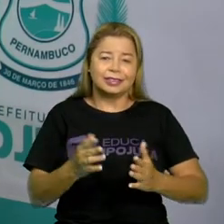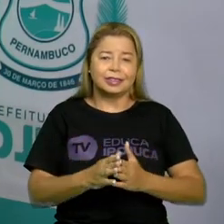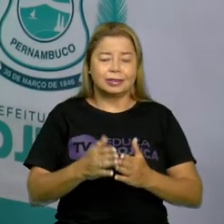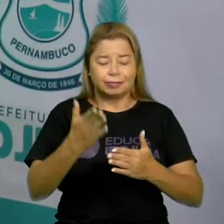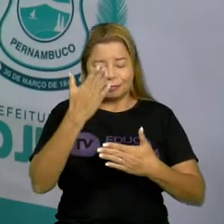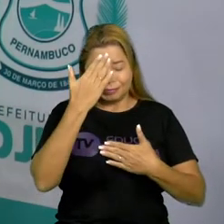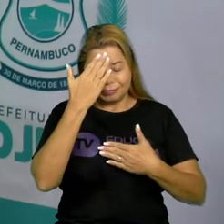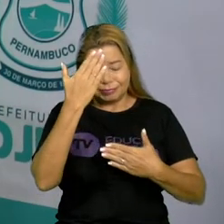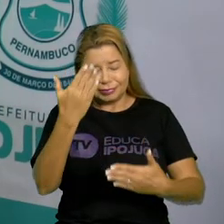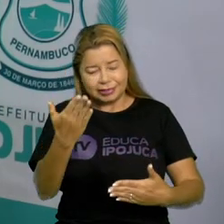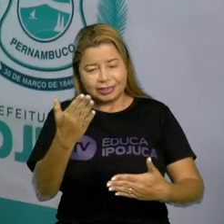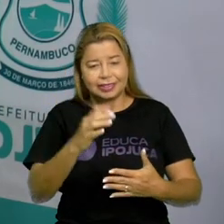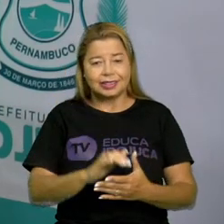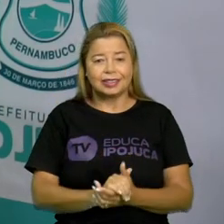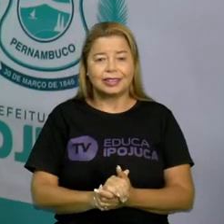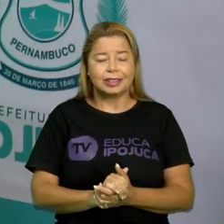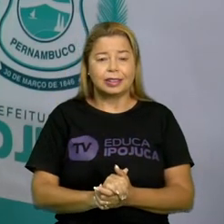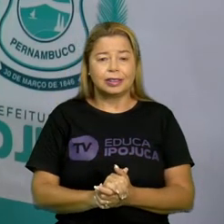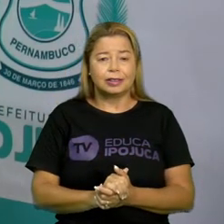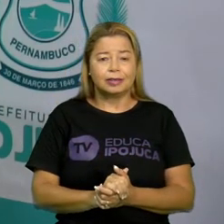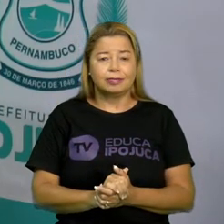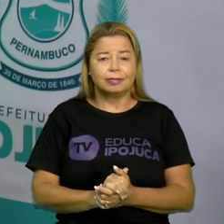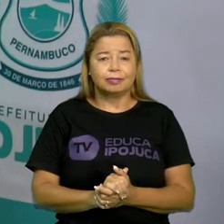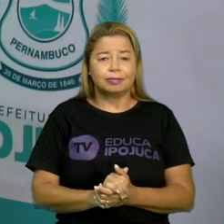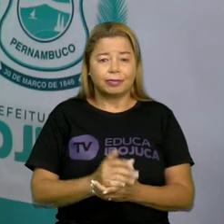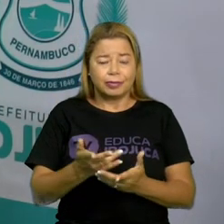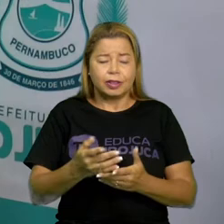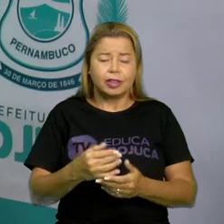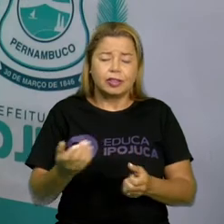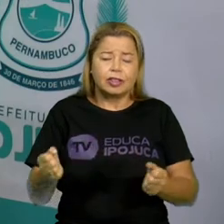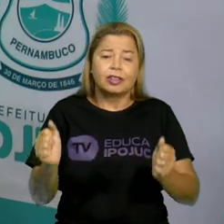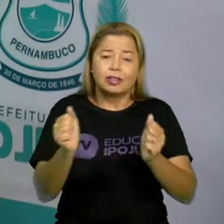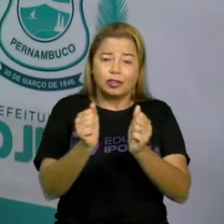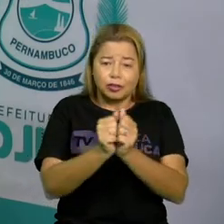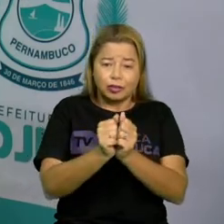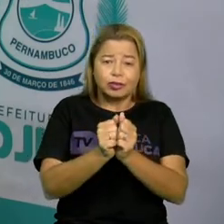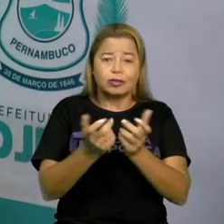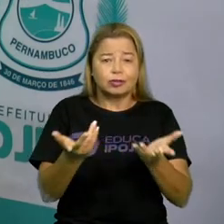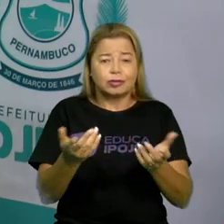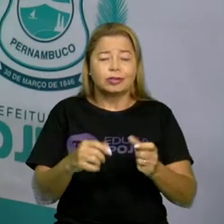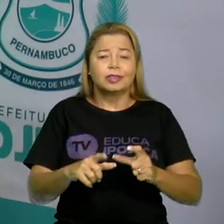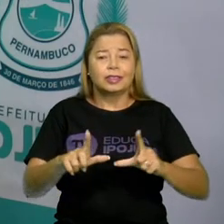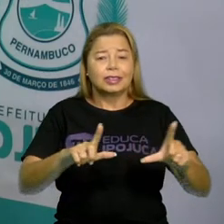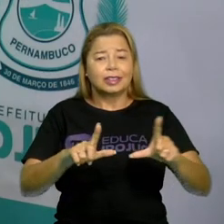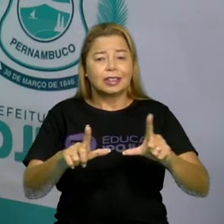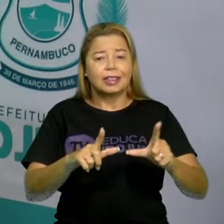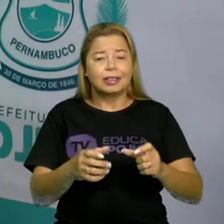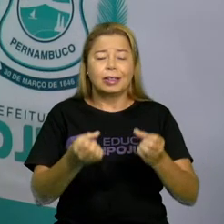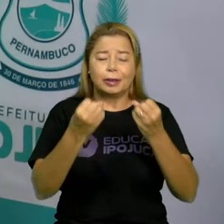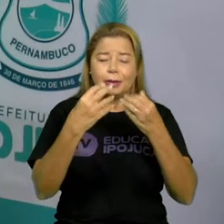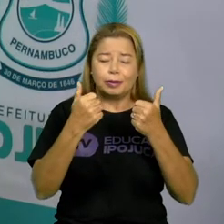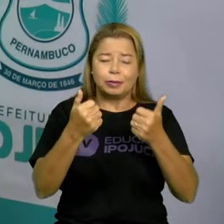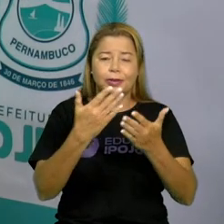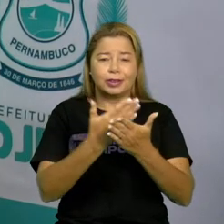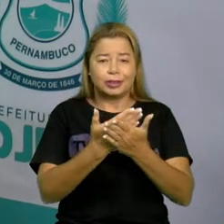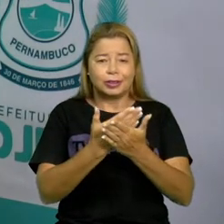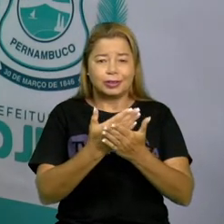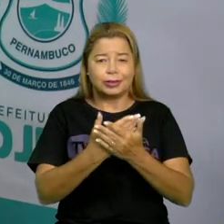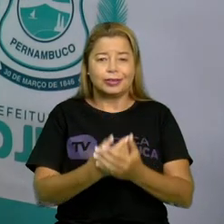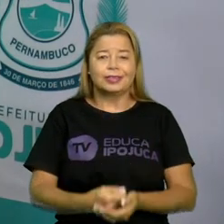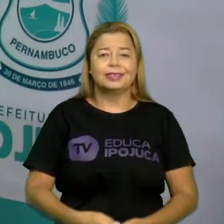agradeço. Obrigada por estar me acompanhando aí. E bons estudos pra vocês.